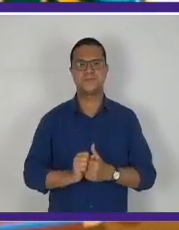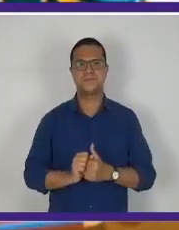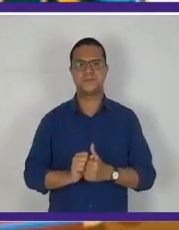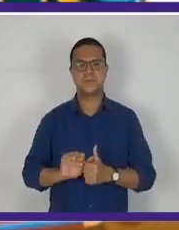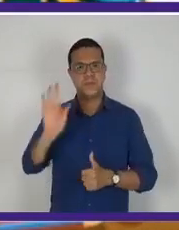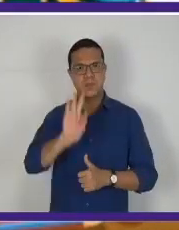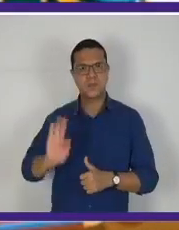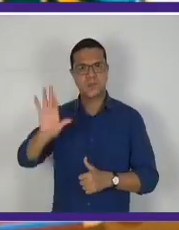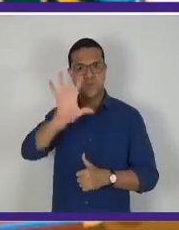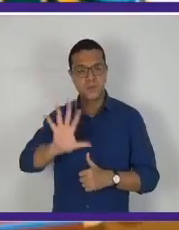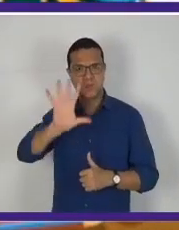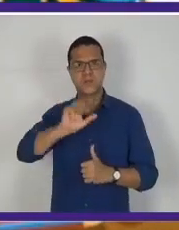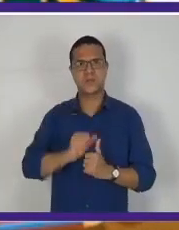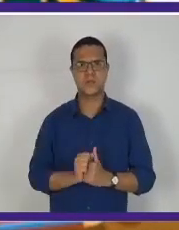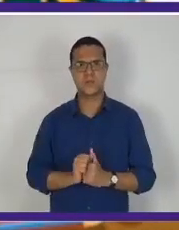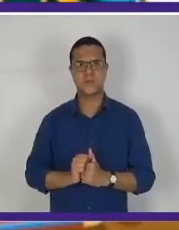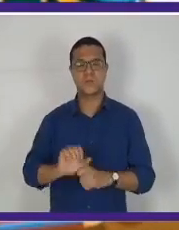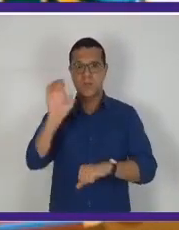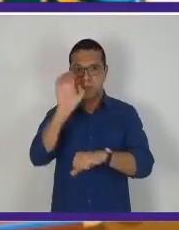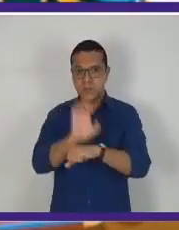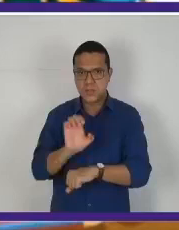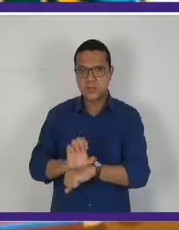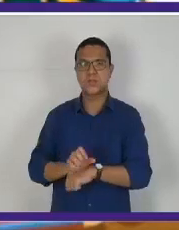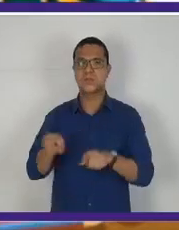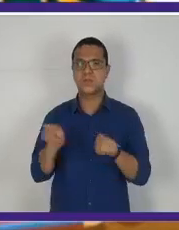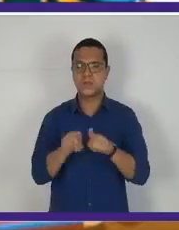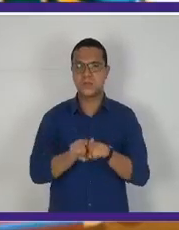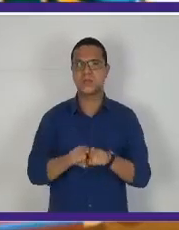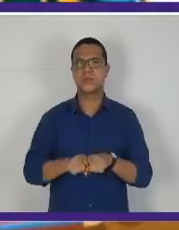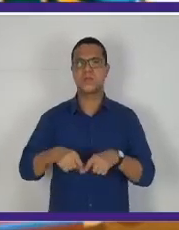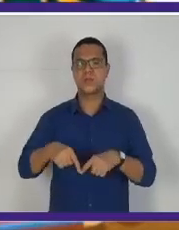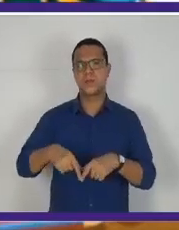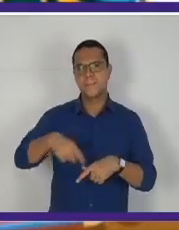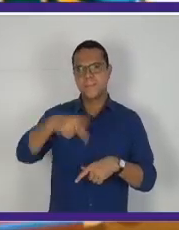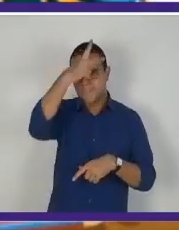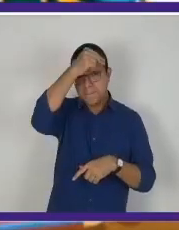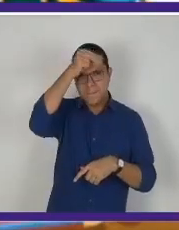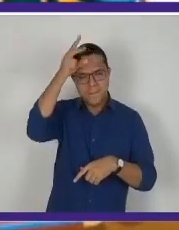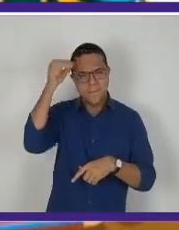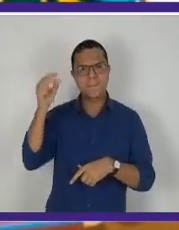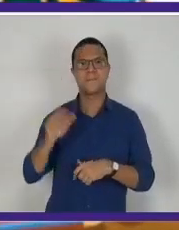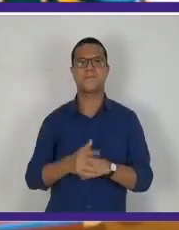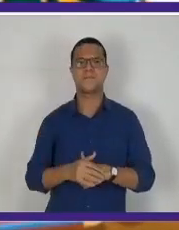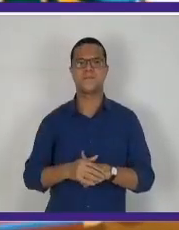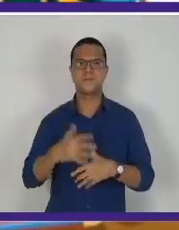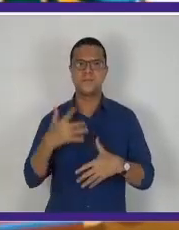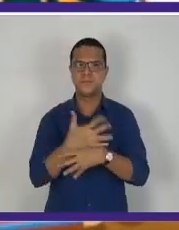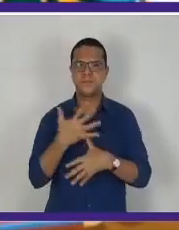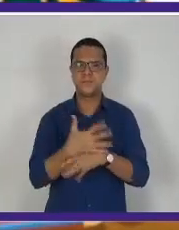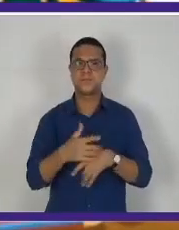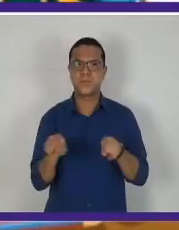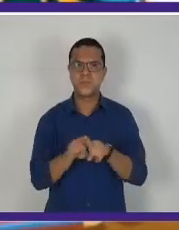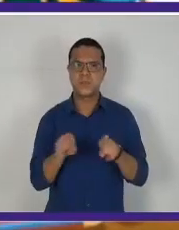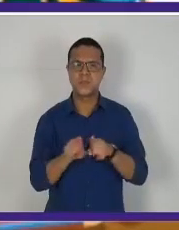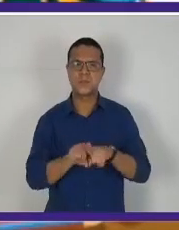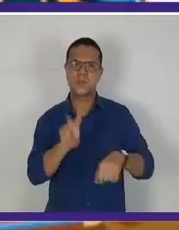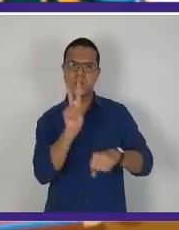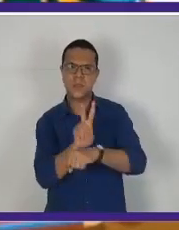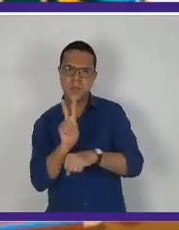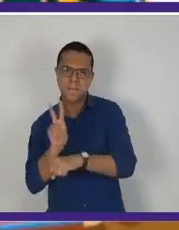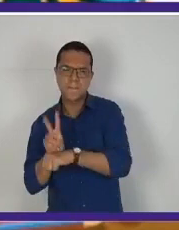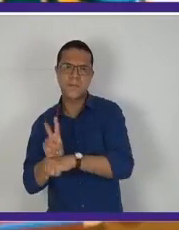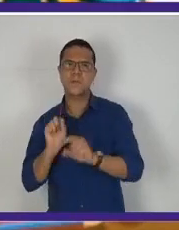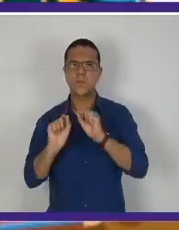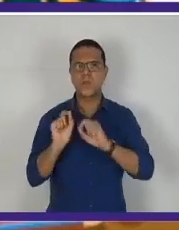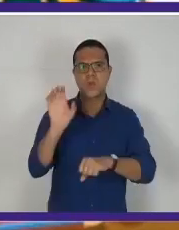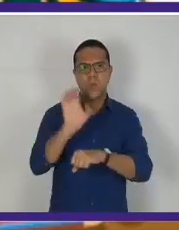outra medida tomada é a proibição dos empréstimos externos que os estados